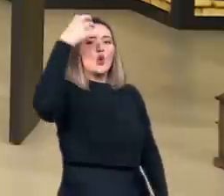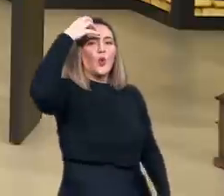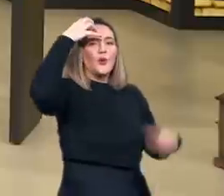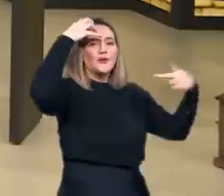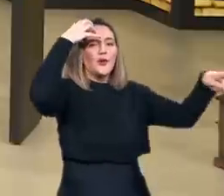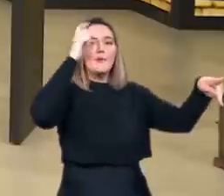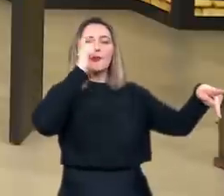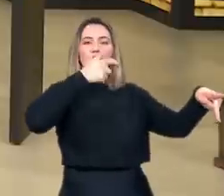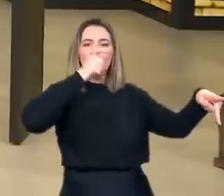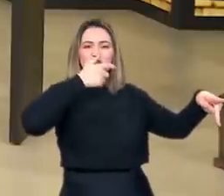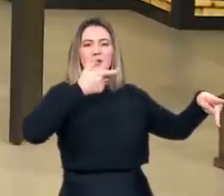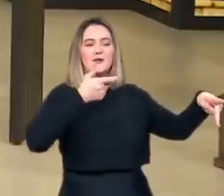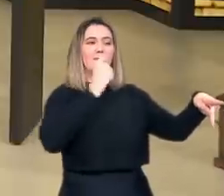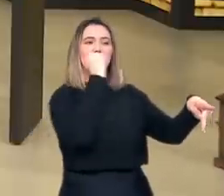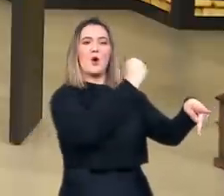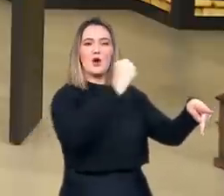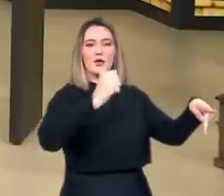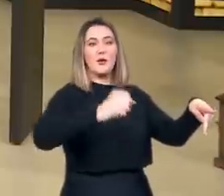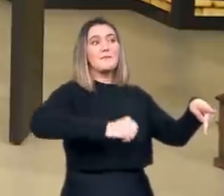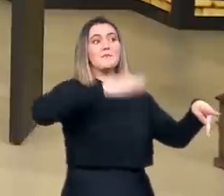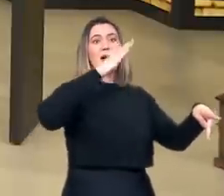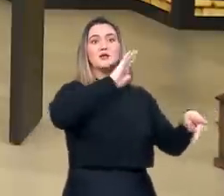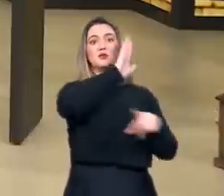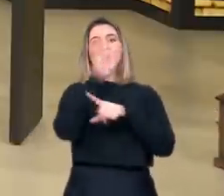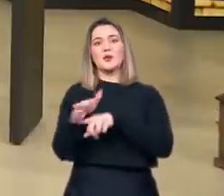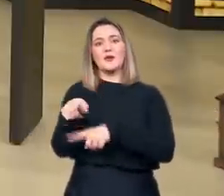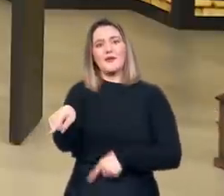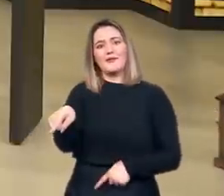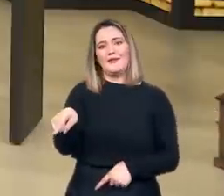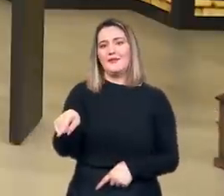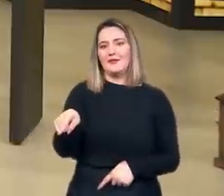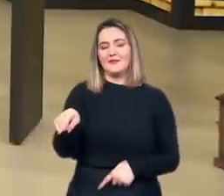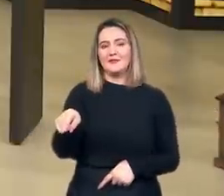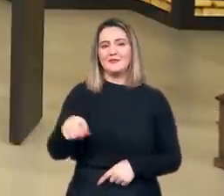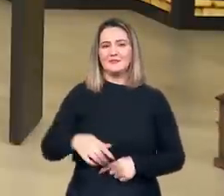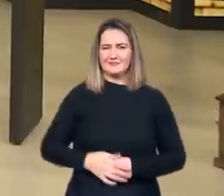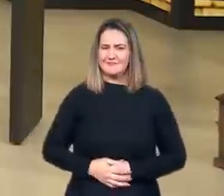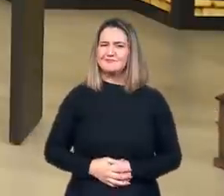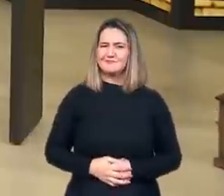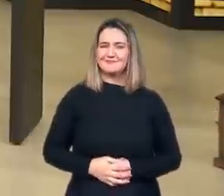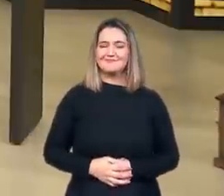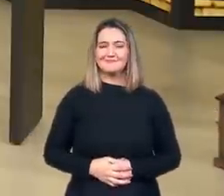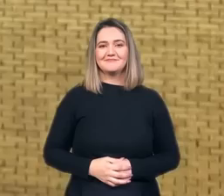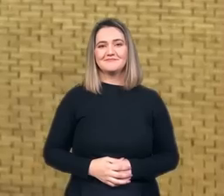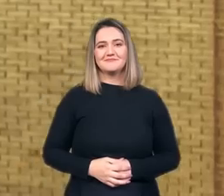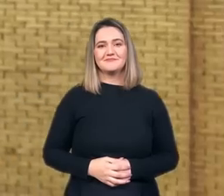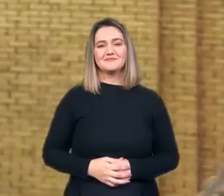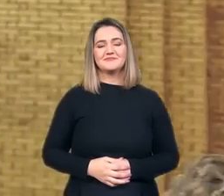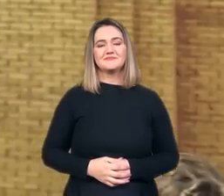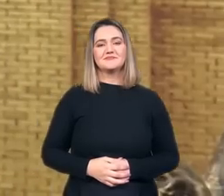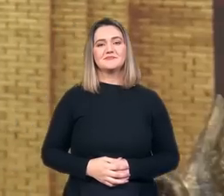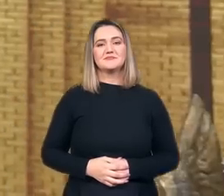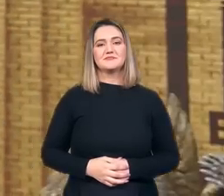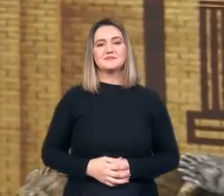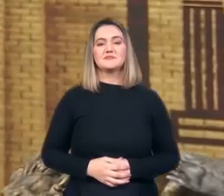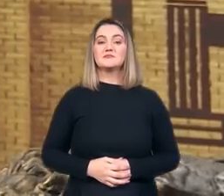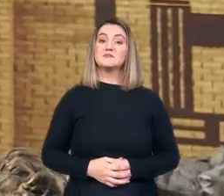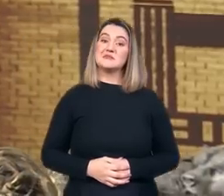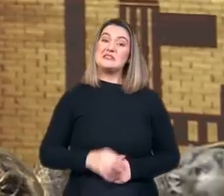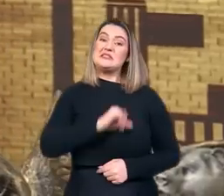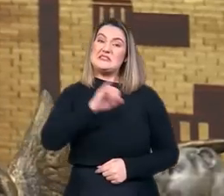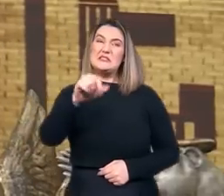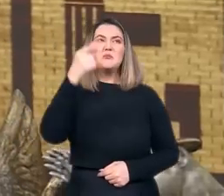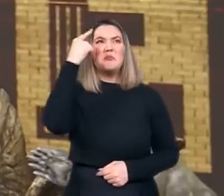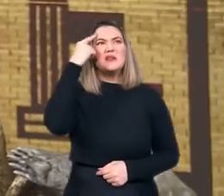número muito maior do que os registrados em países não protestantes. Ainda que isso seja verdade,